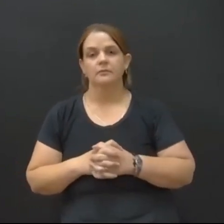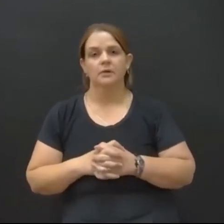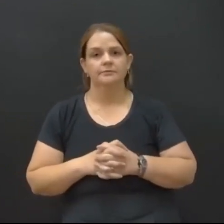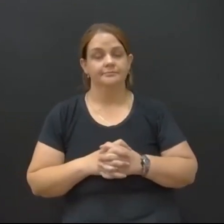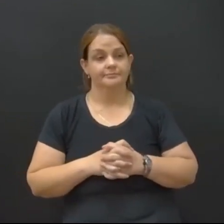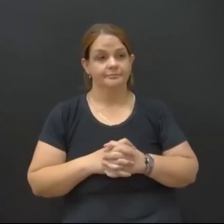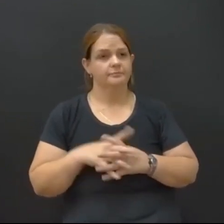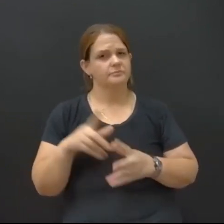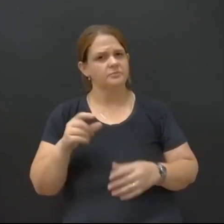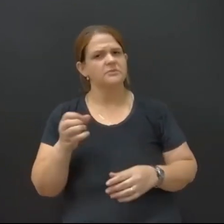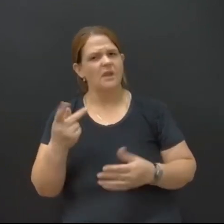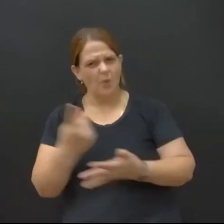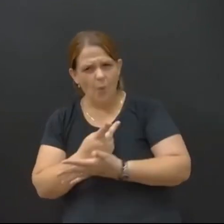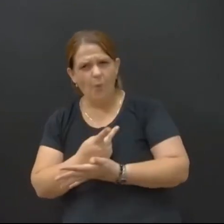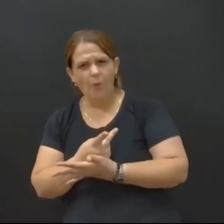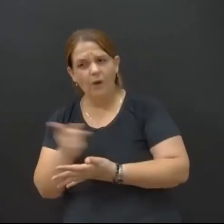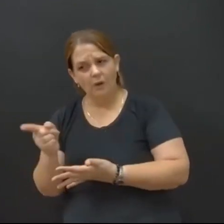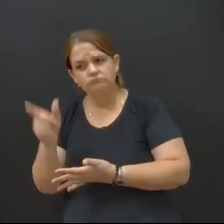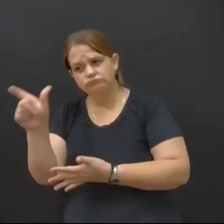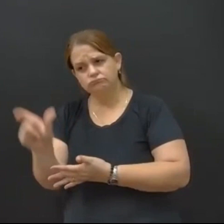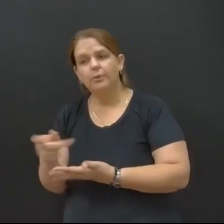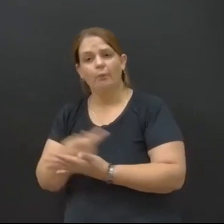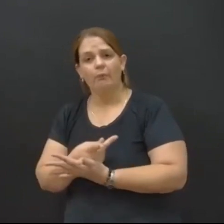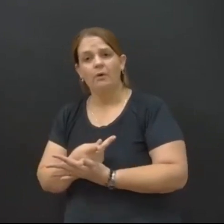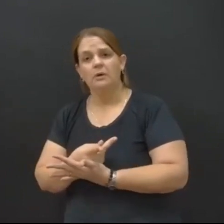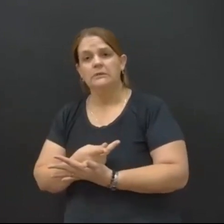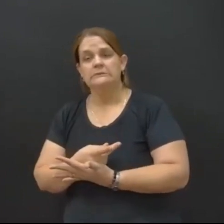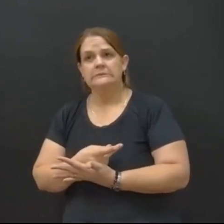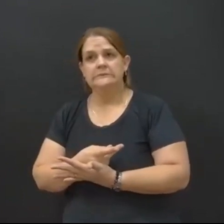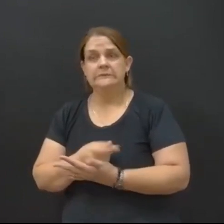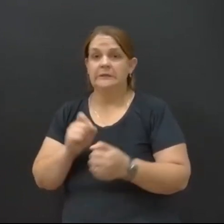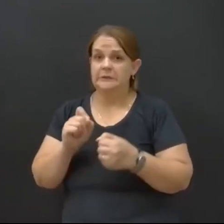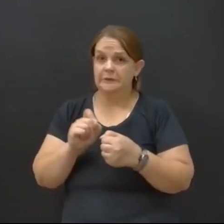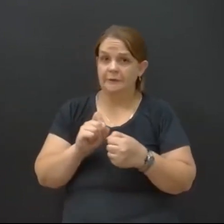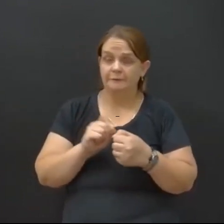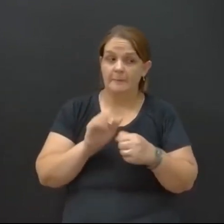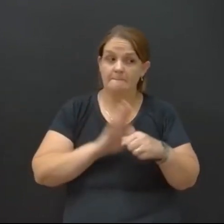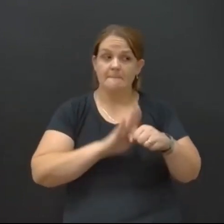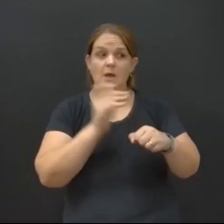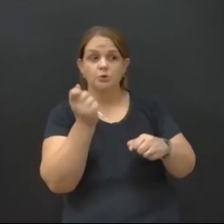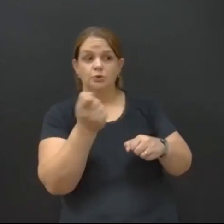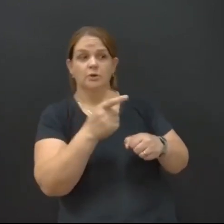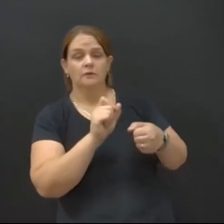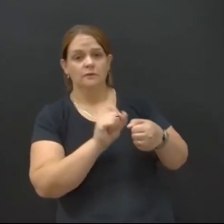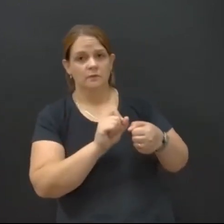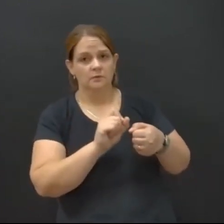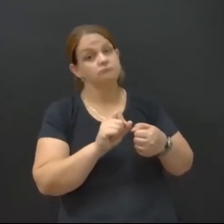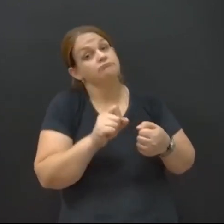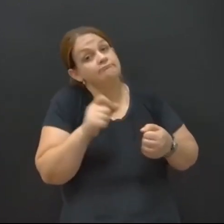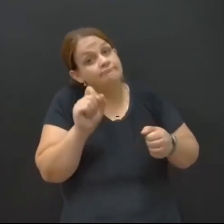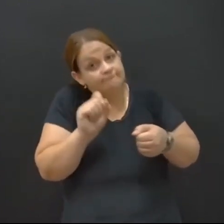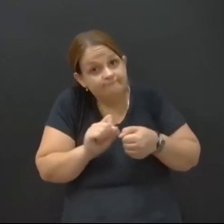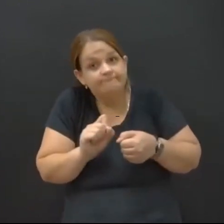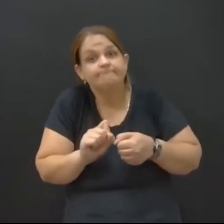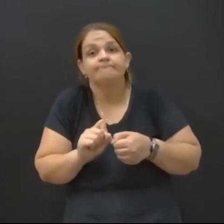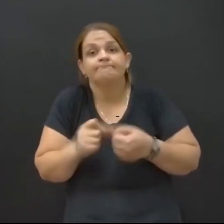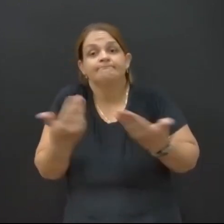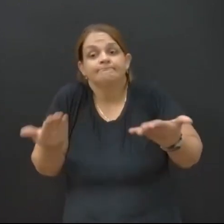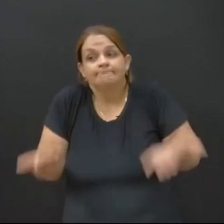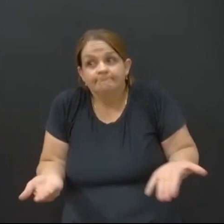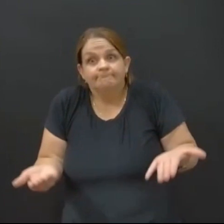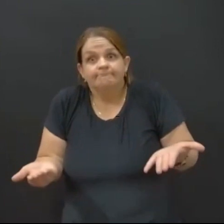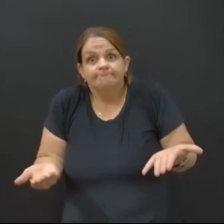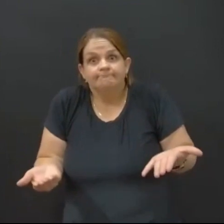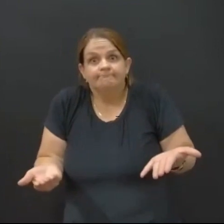errou, ele fez a mais do que deveria fazê-lo, fez. Muito bem, e aí?